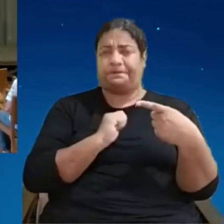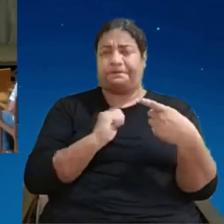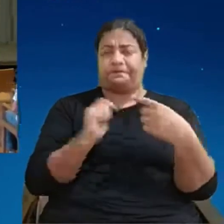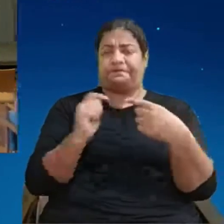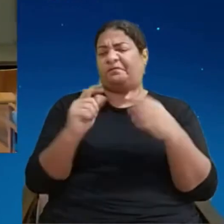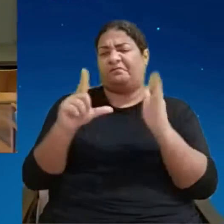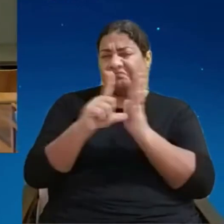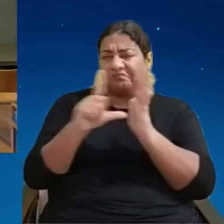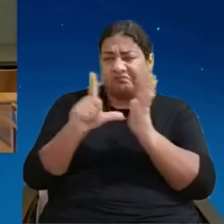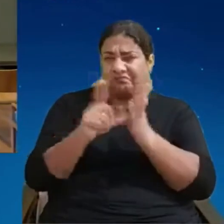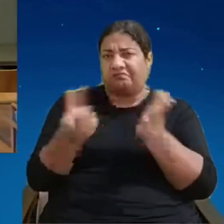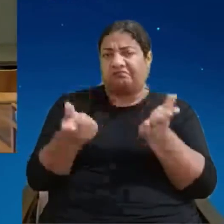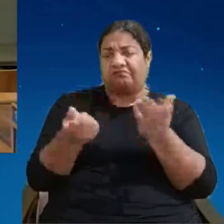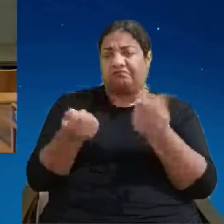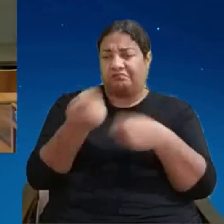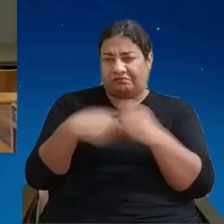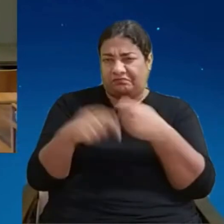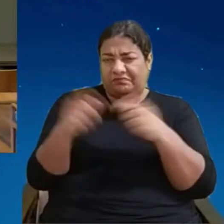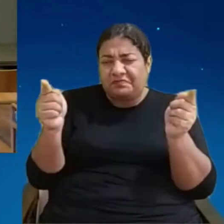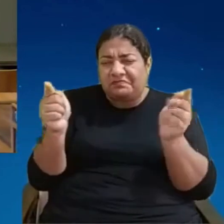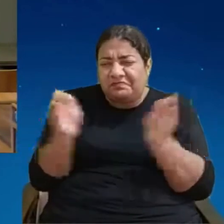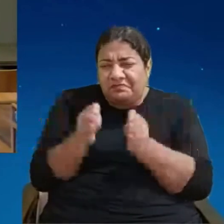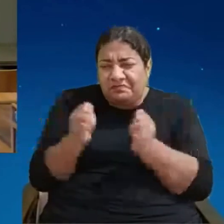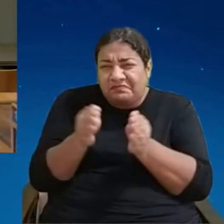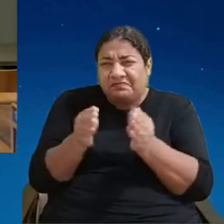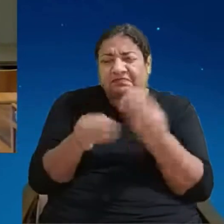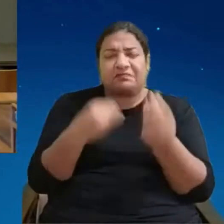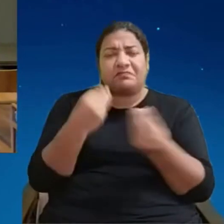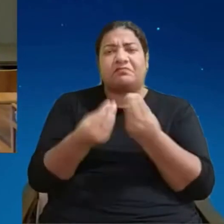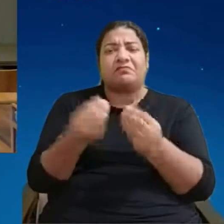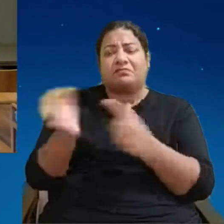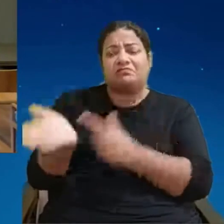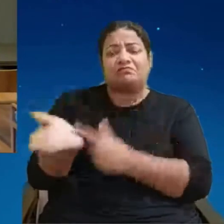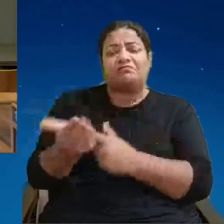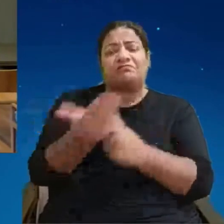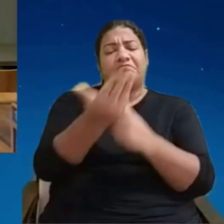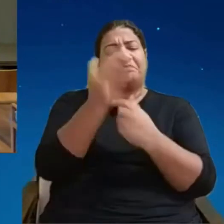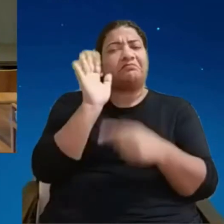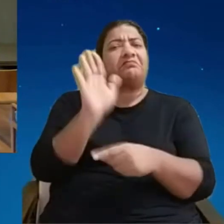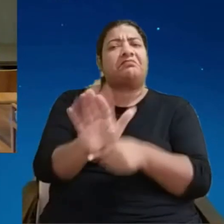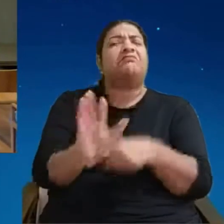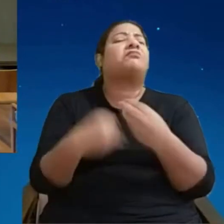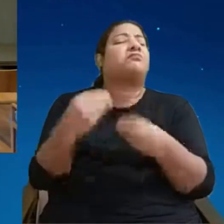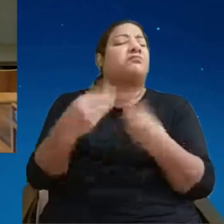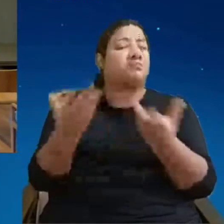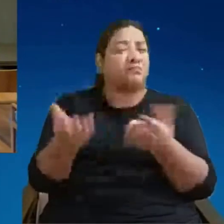direta dessa tecnologia se você puder dar um exemplo você já até deu alguns mas vamos lá